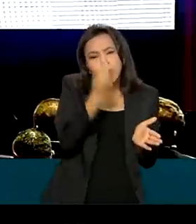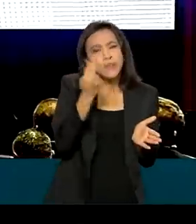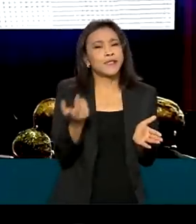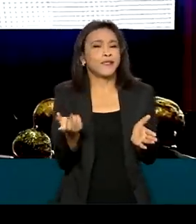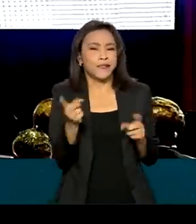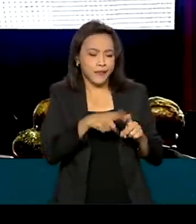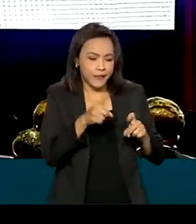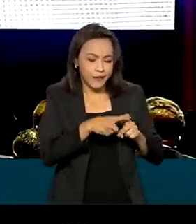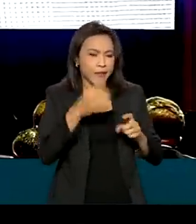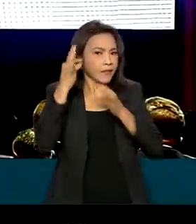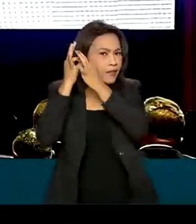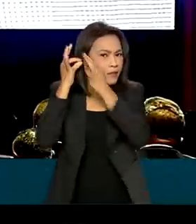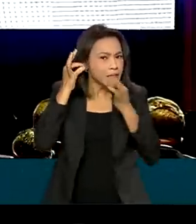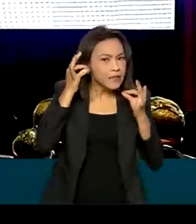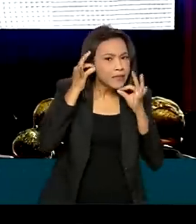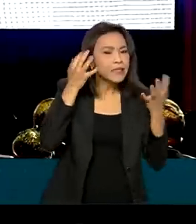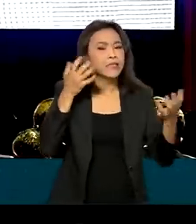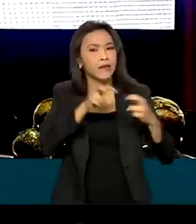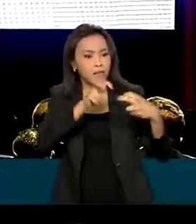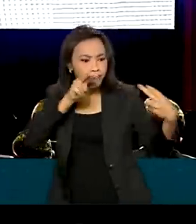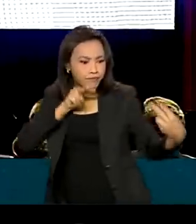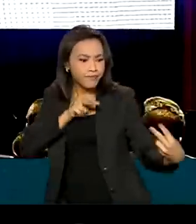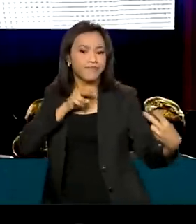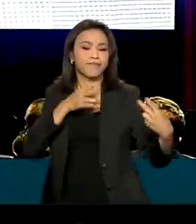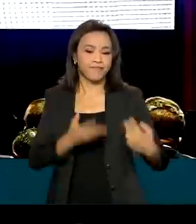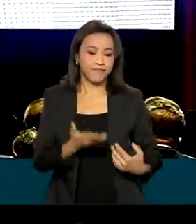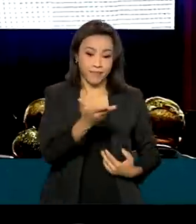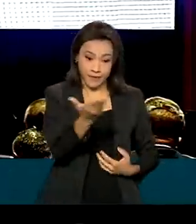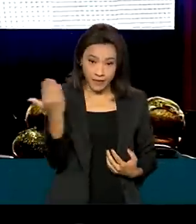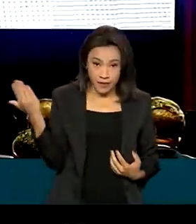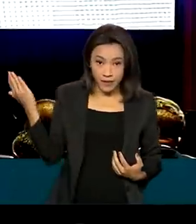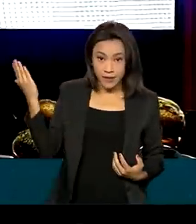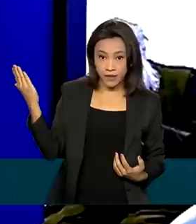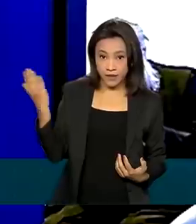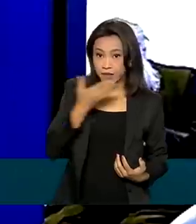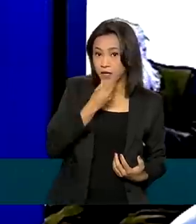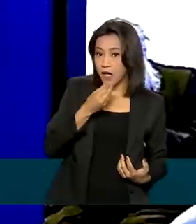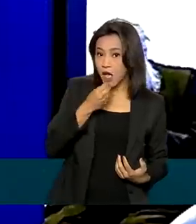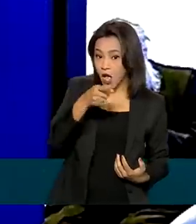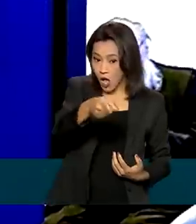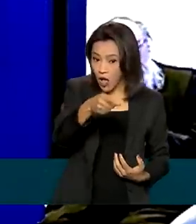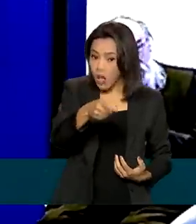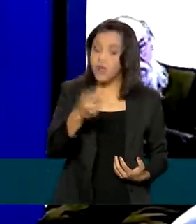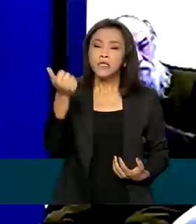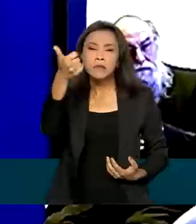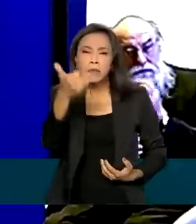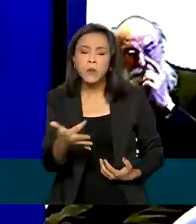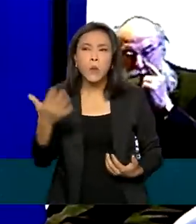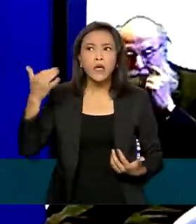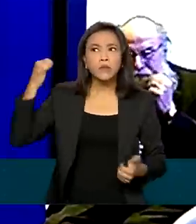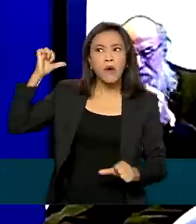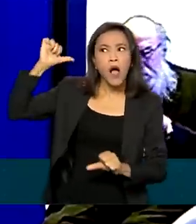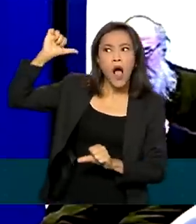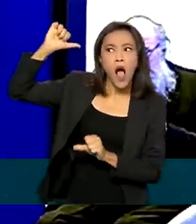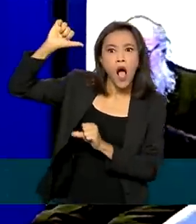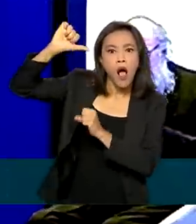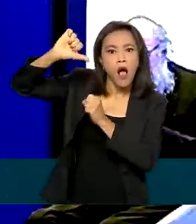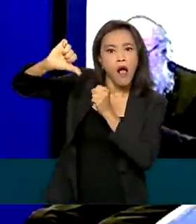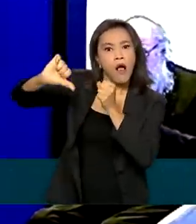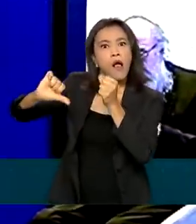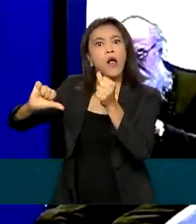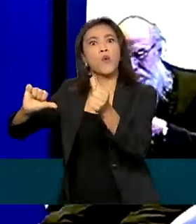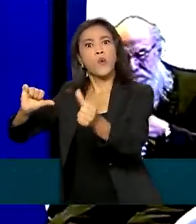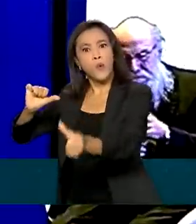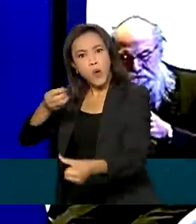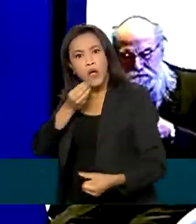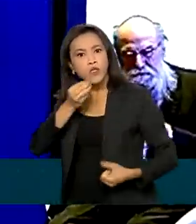Estados Unidos, um dos criadores da internet, o matemático e engenheiro Vatsurf, destacou as transformações e as oportunidades geradas pela